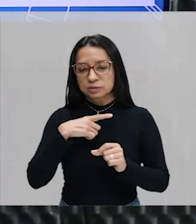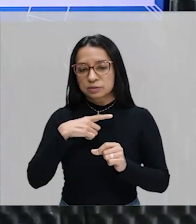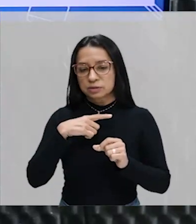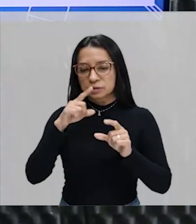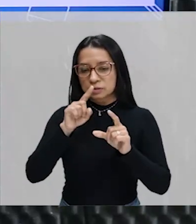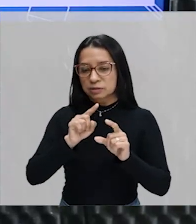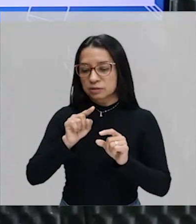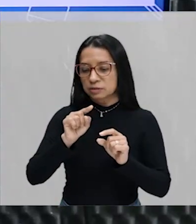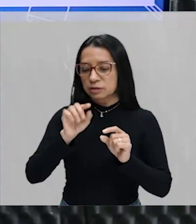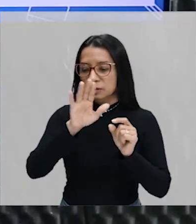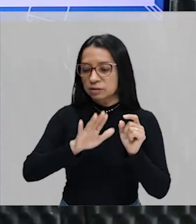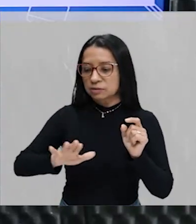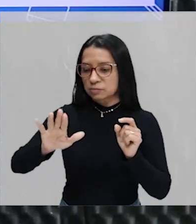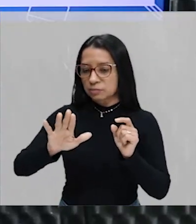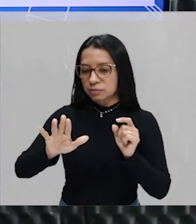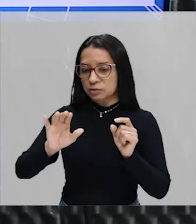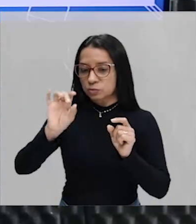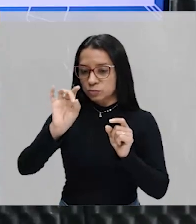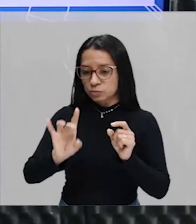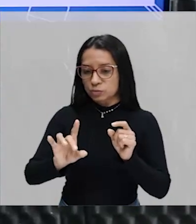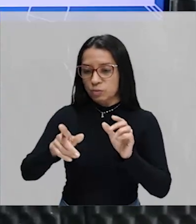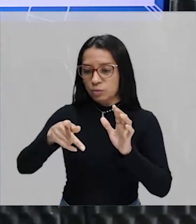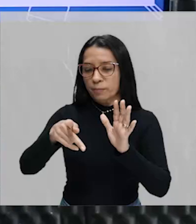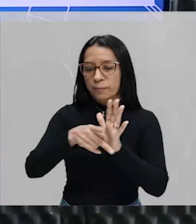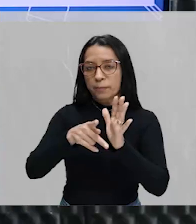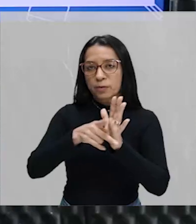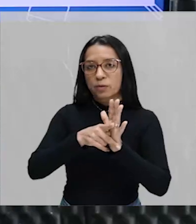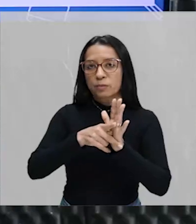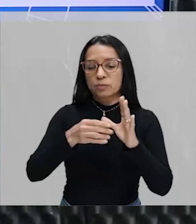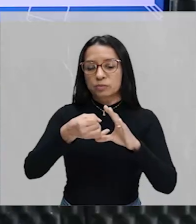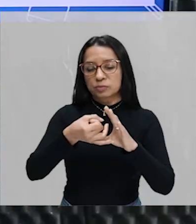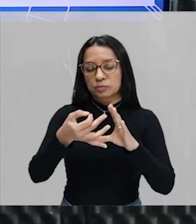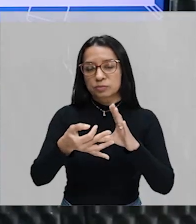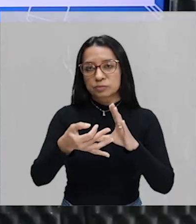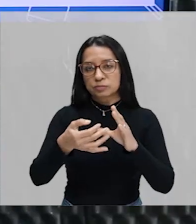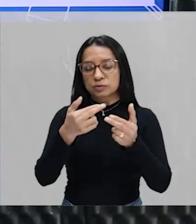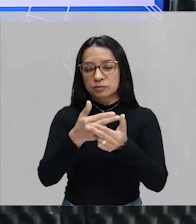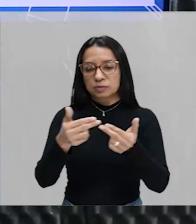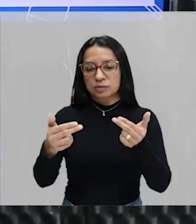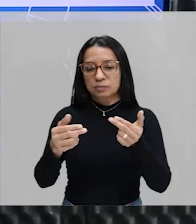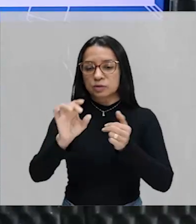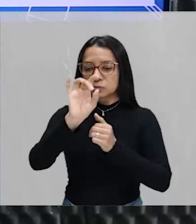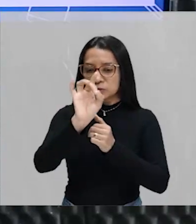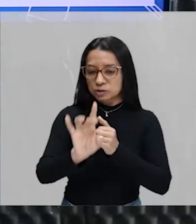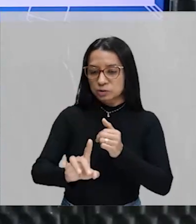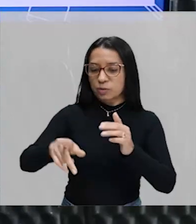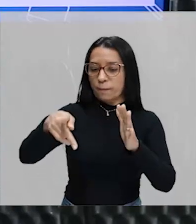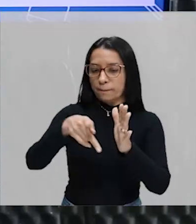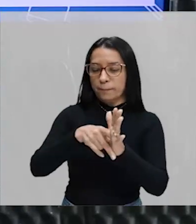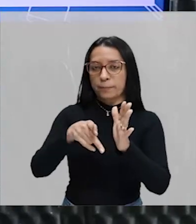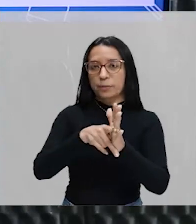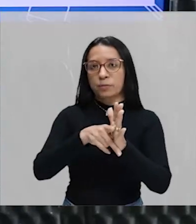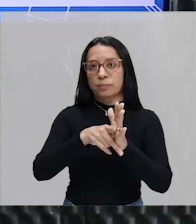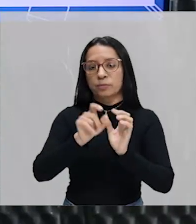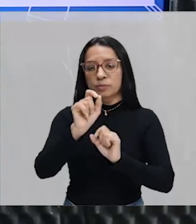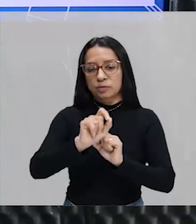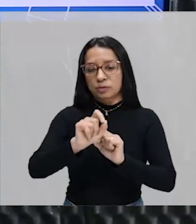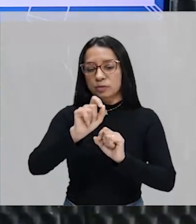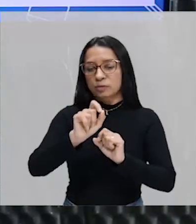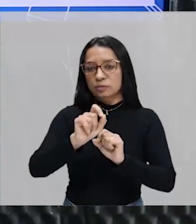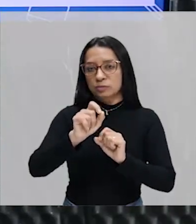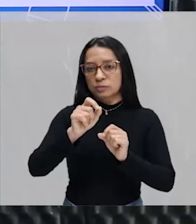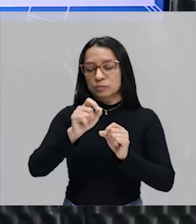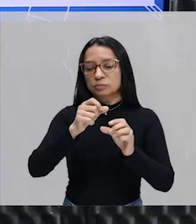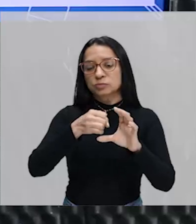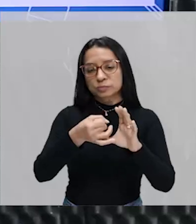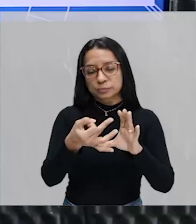exclusivos para cada conjunto, tá? Então, nesse espaço é aquele elemento que é exclusivo, só aparece naquele conjunto,